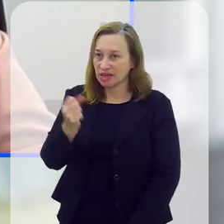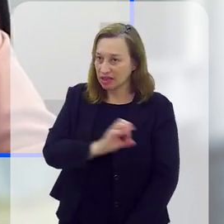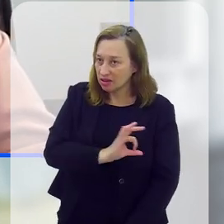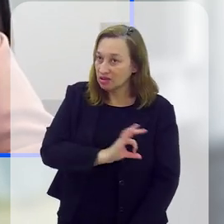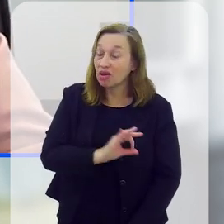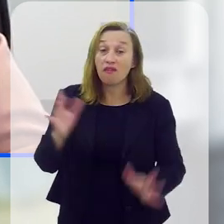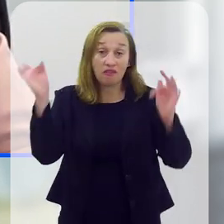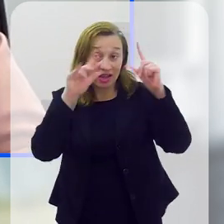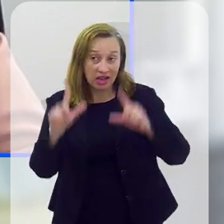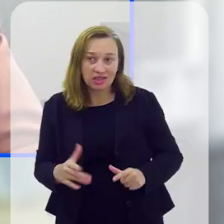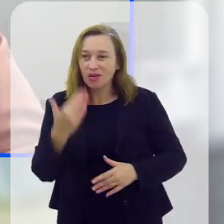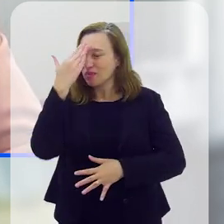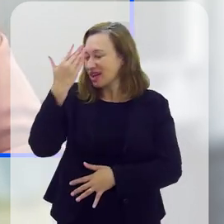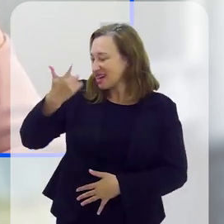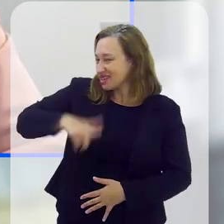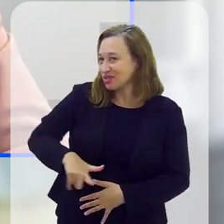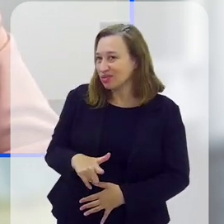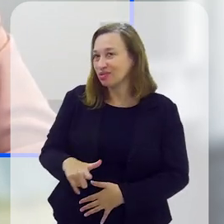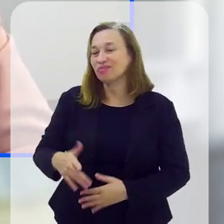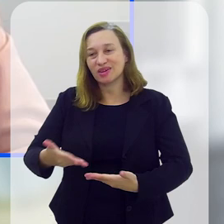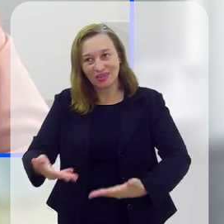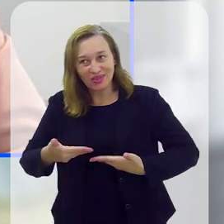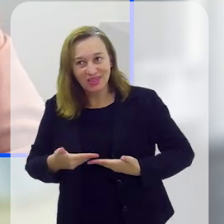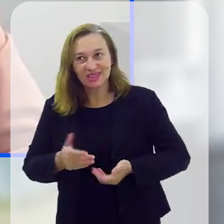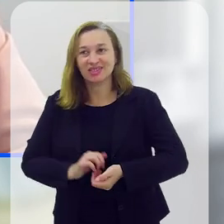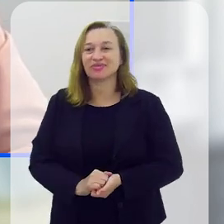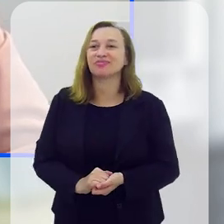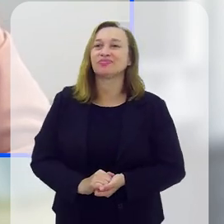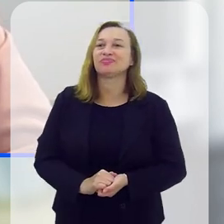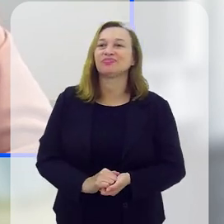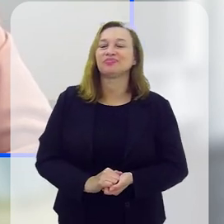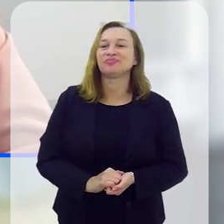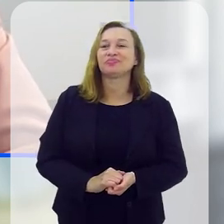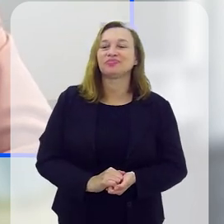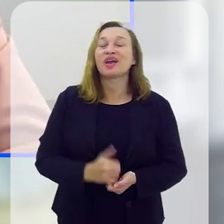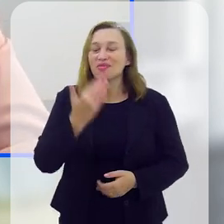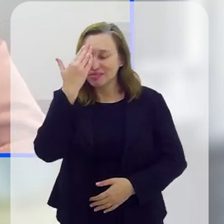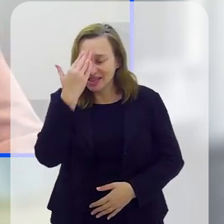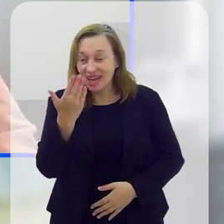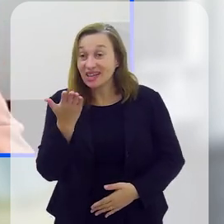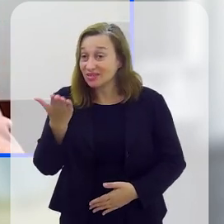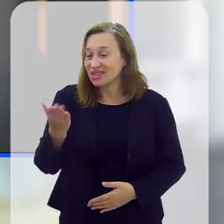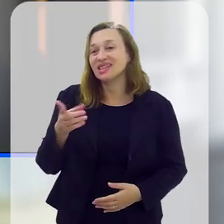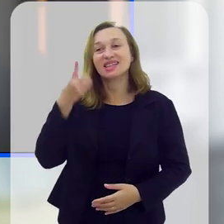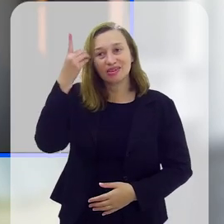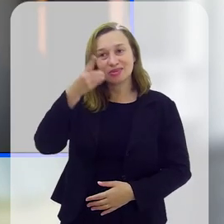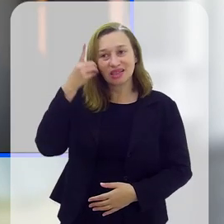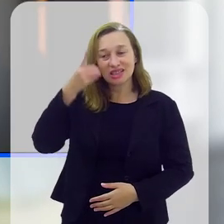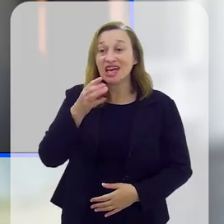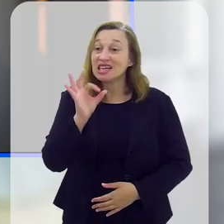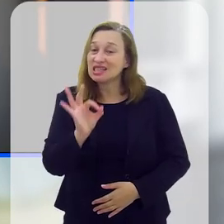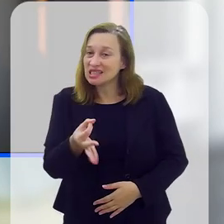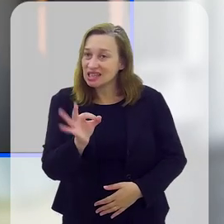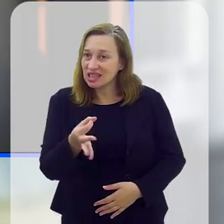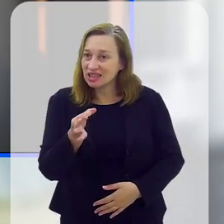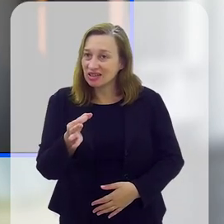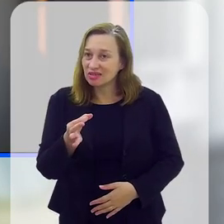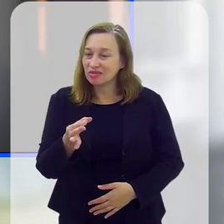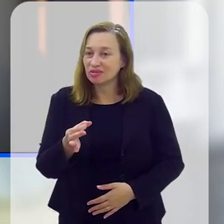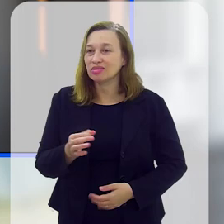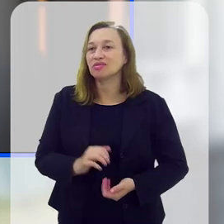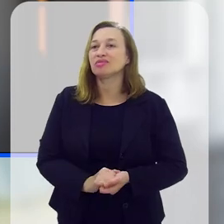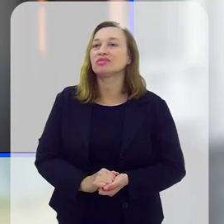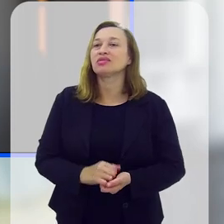deputada delegada Marta Rocha, a gente vai ficar super feliz e obrigada mais uma vez pelo convite. Obrigada a você,